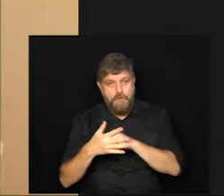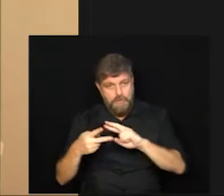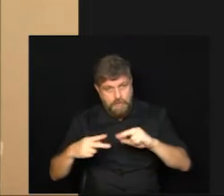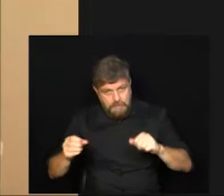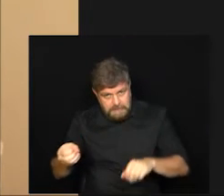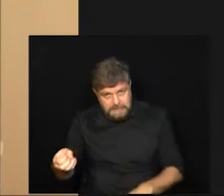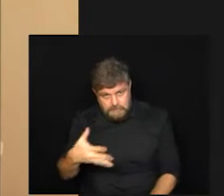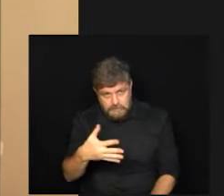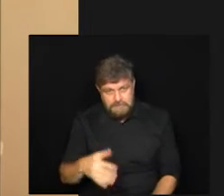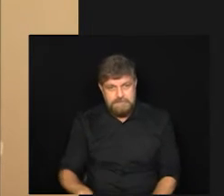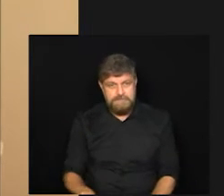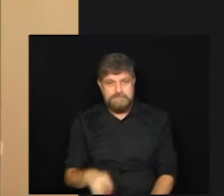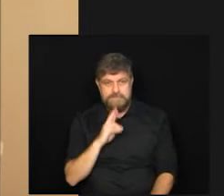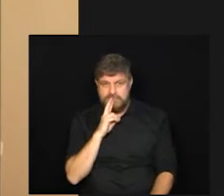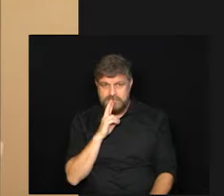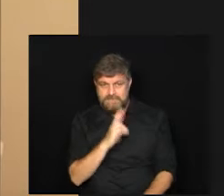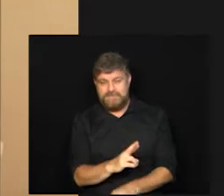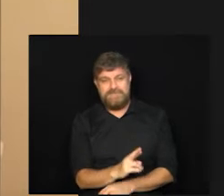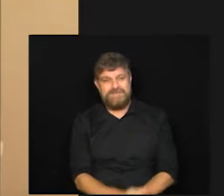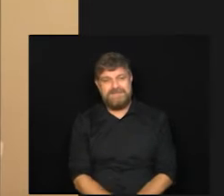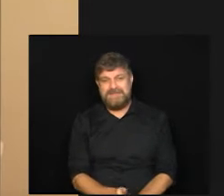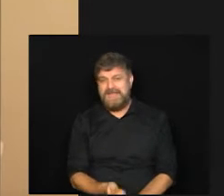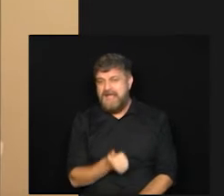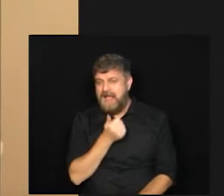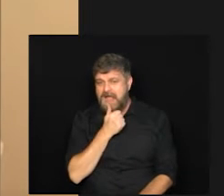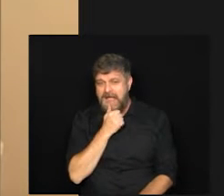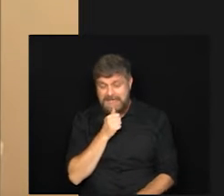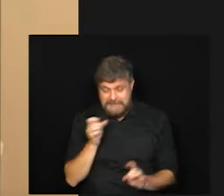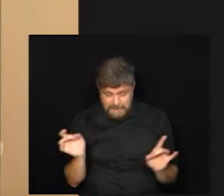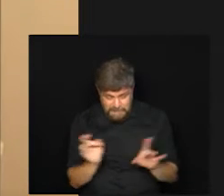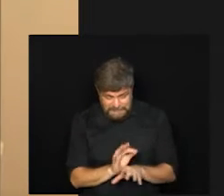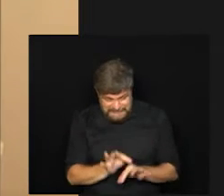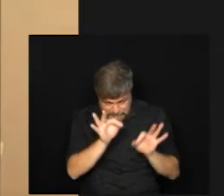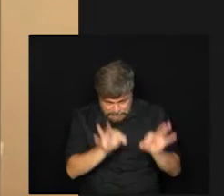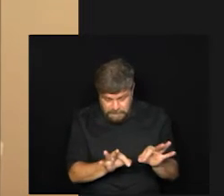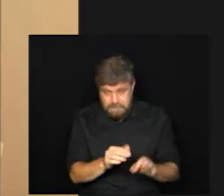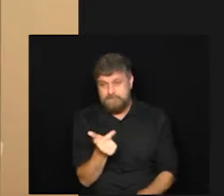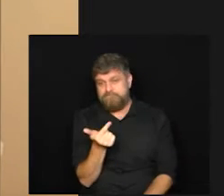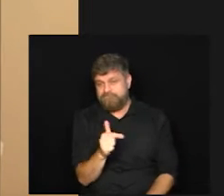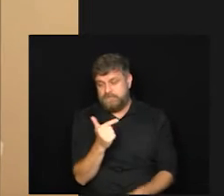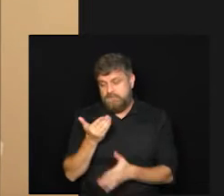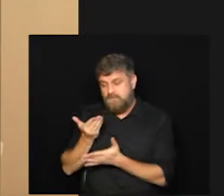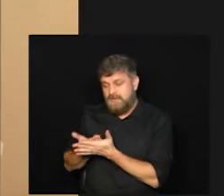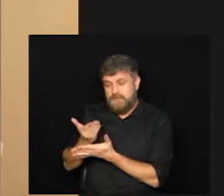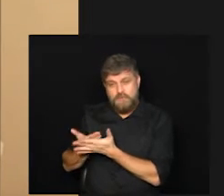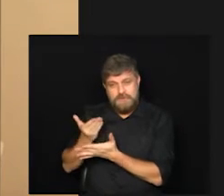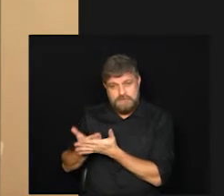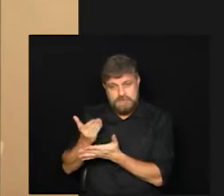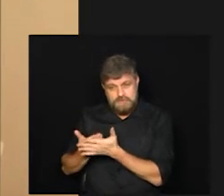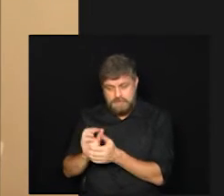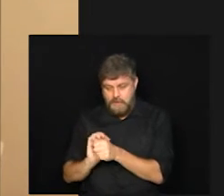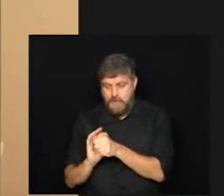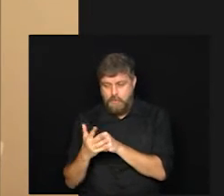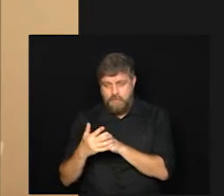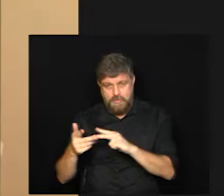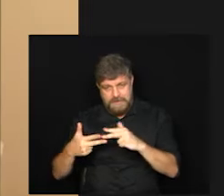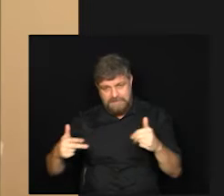Essa resposta a gente não tem por completa ainda foi feito estudos com a variante